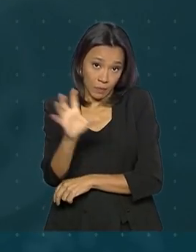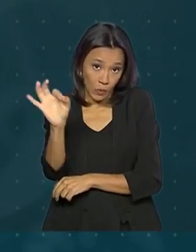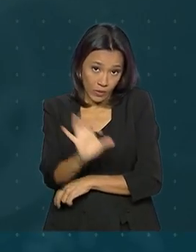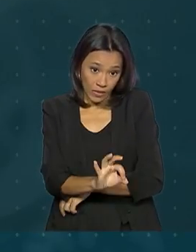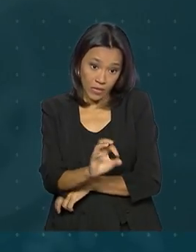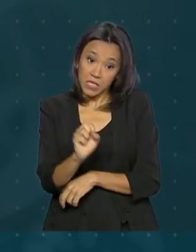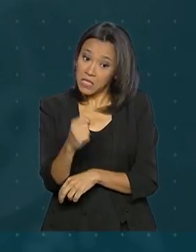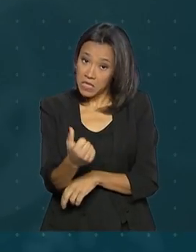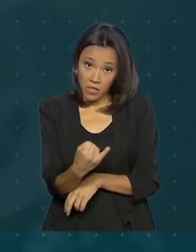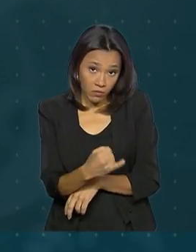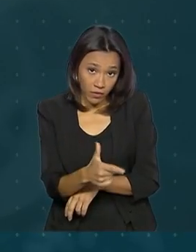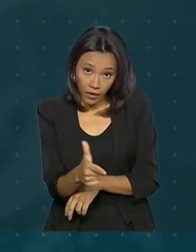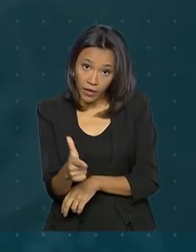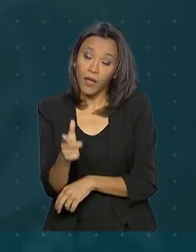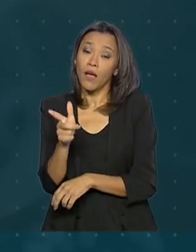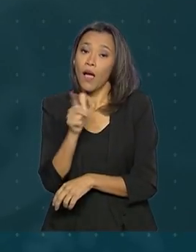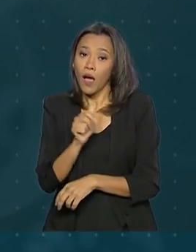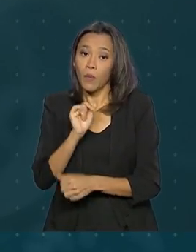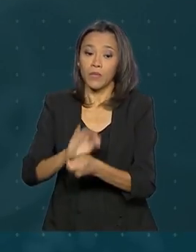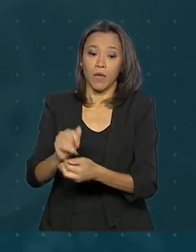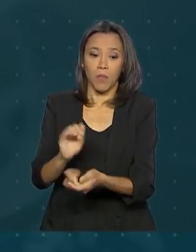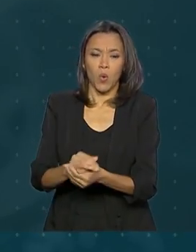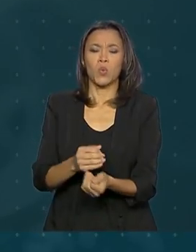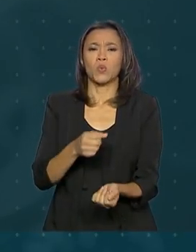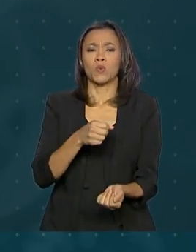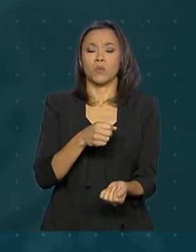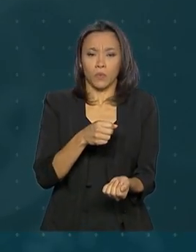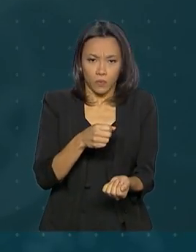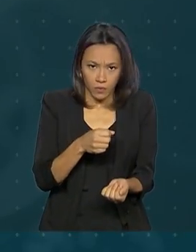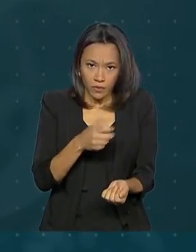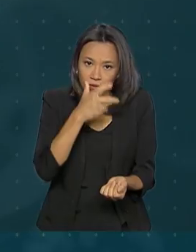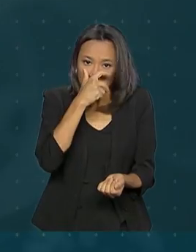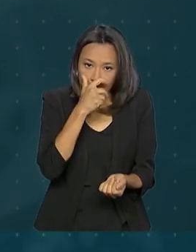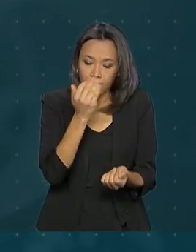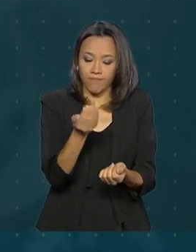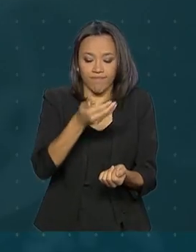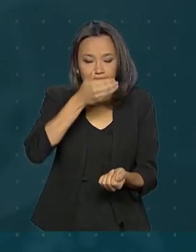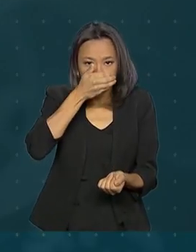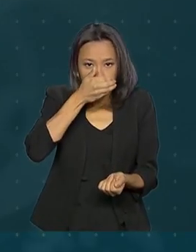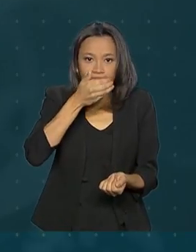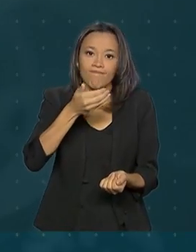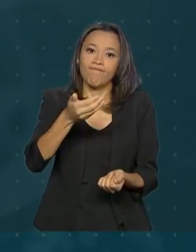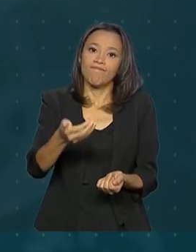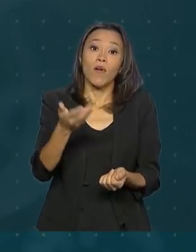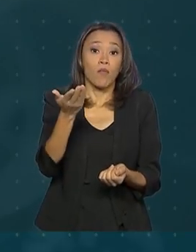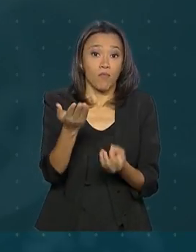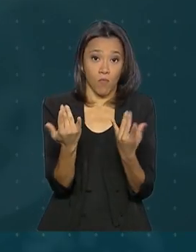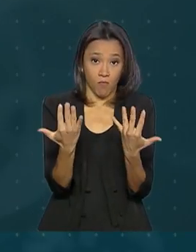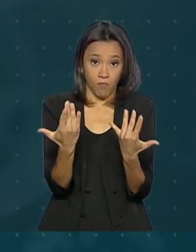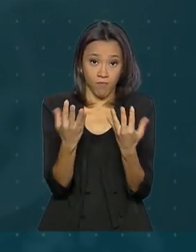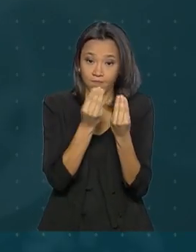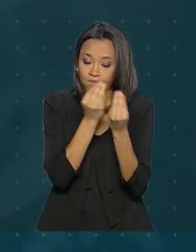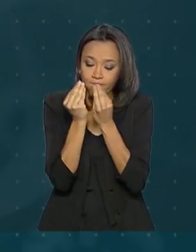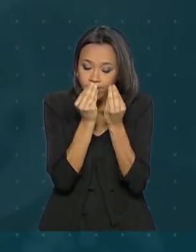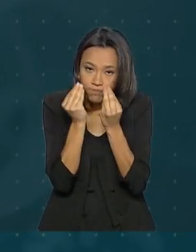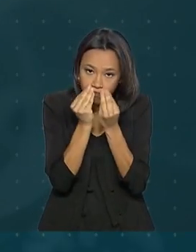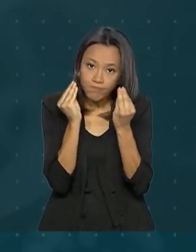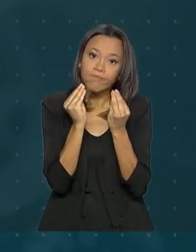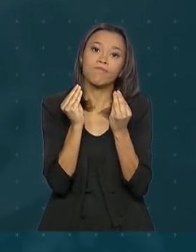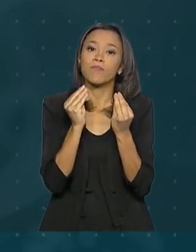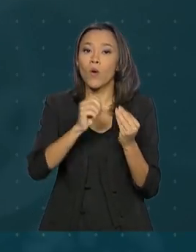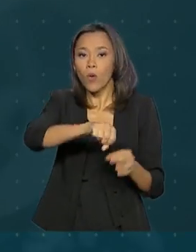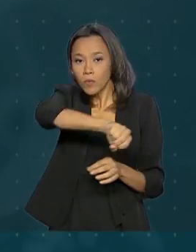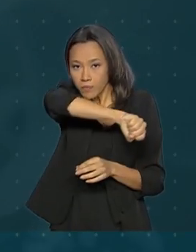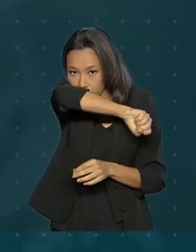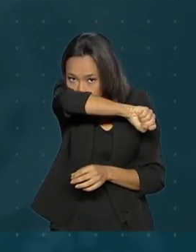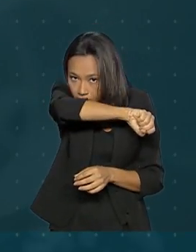água e sabão. Ao tossir ou espirrar, cobrir o nariz e a boca com lenço descartável, ou com o